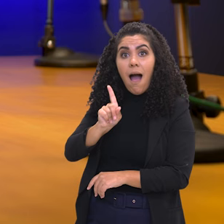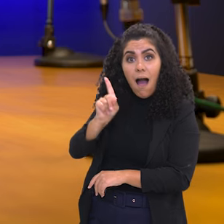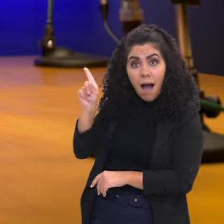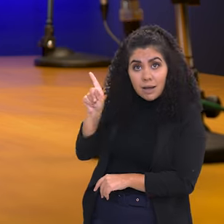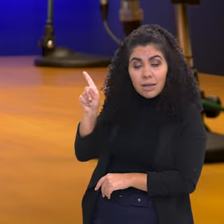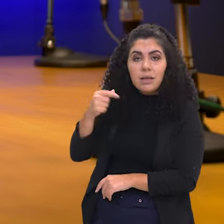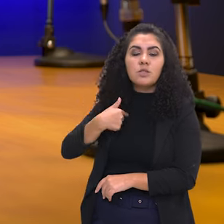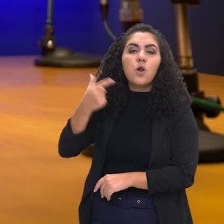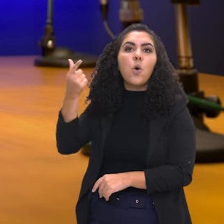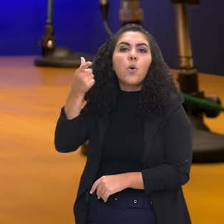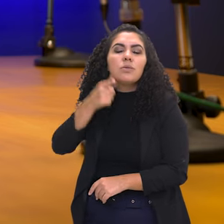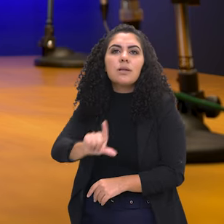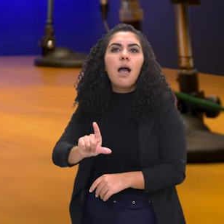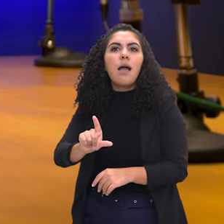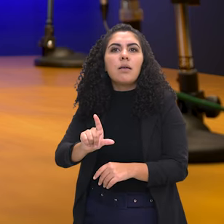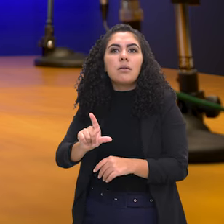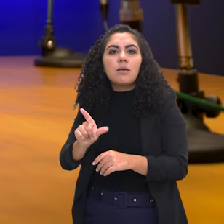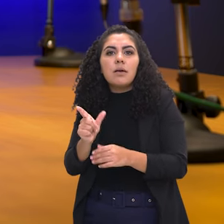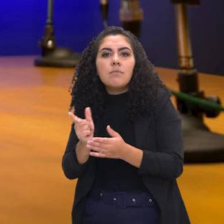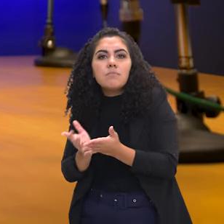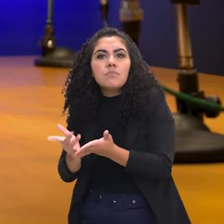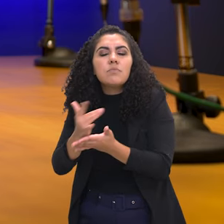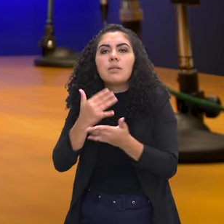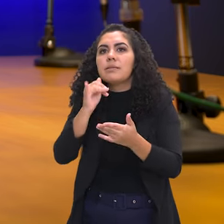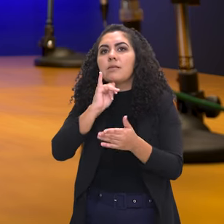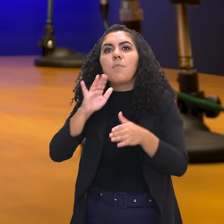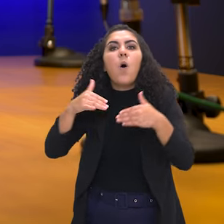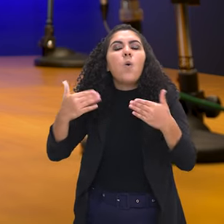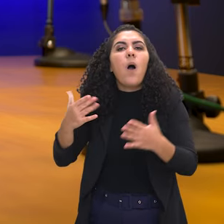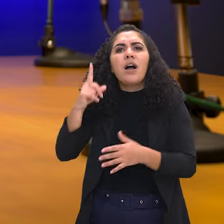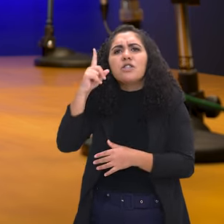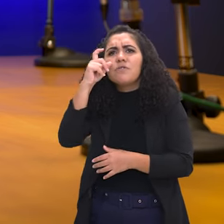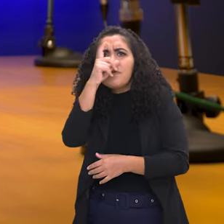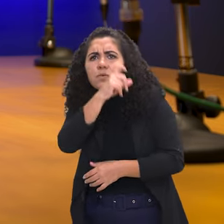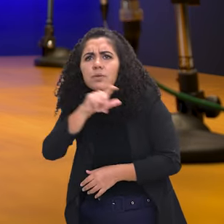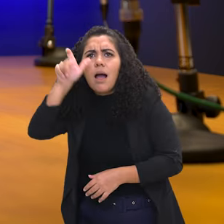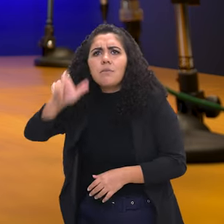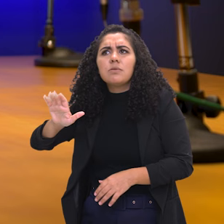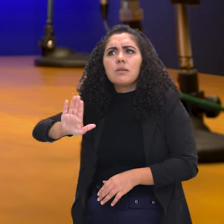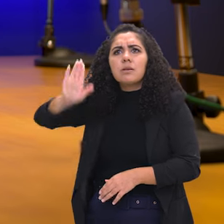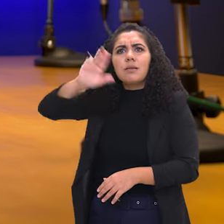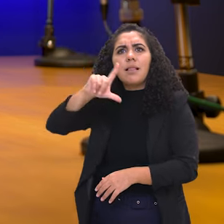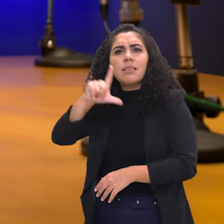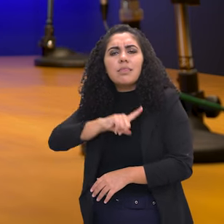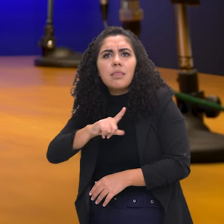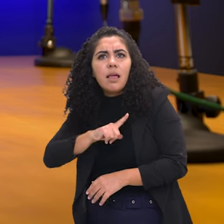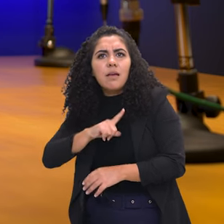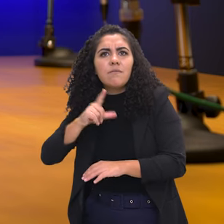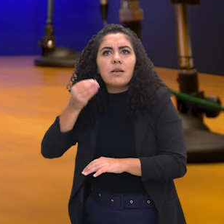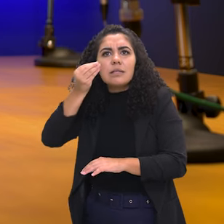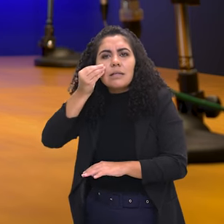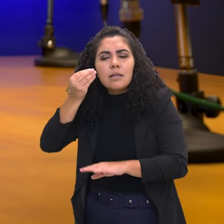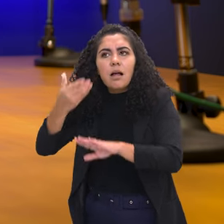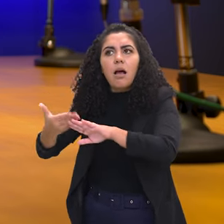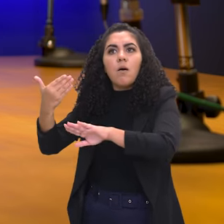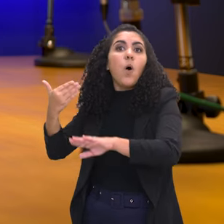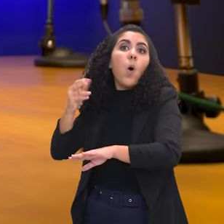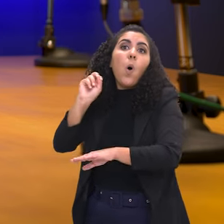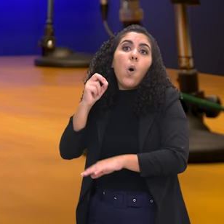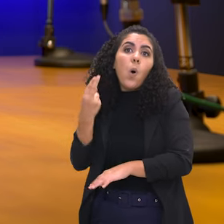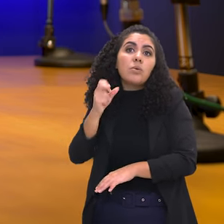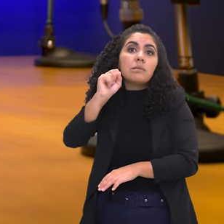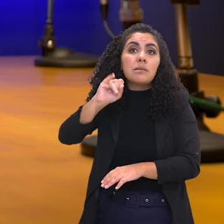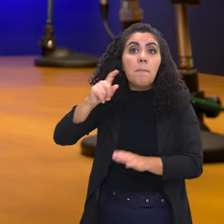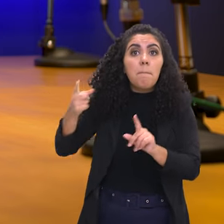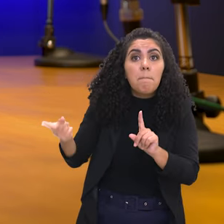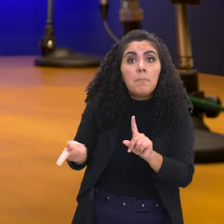conseguir captar quais foram as dificuldades que esses candidatos tiveram em tentativas anteriores. Ou se é a primeira vez